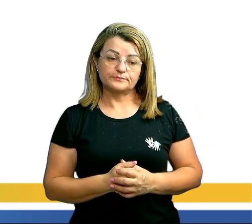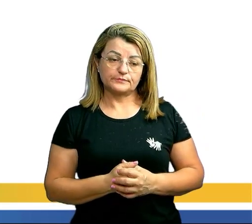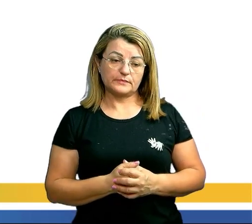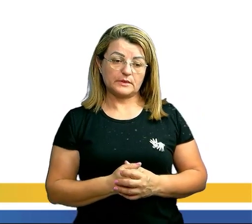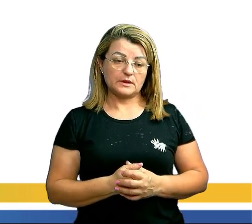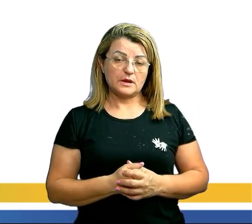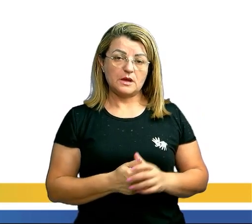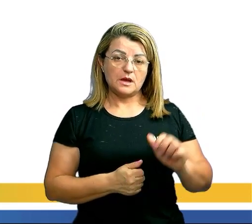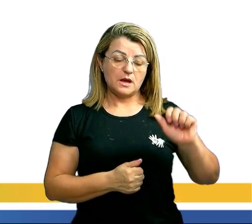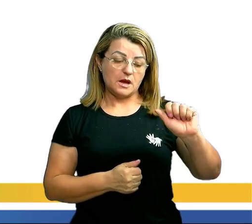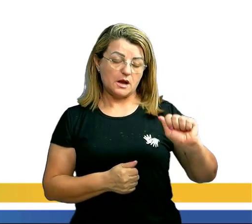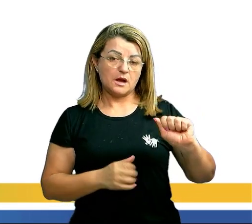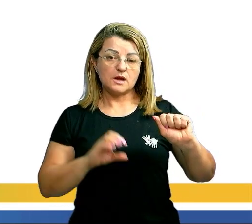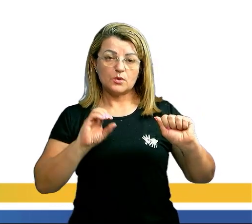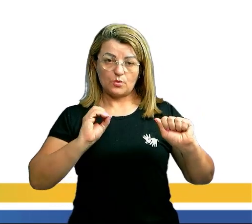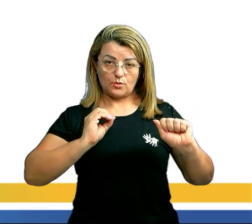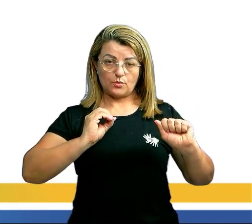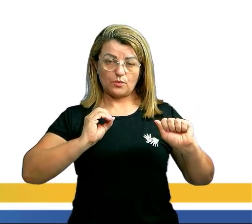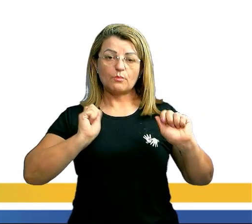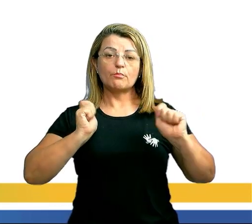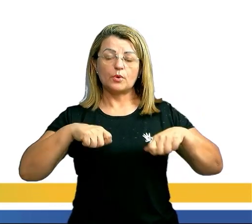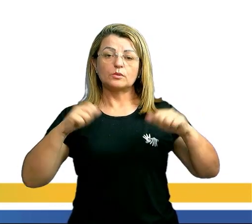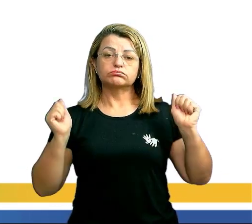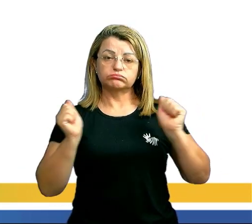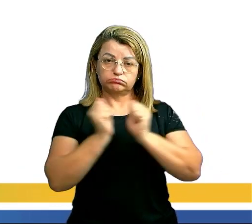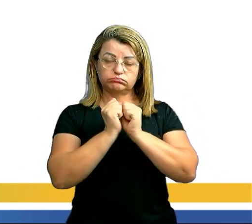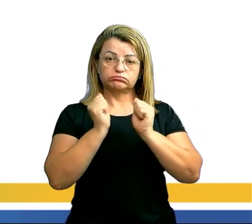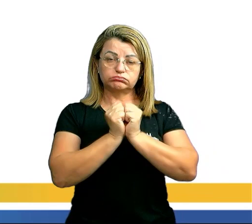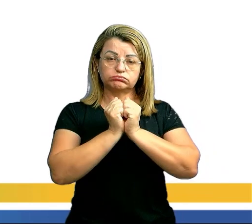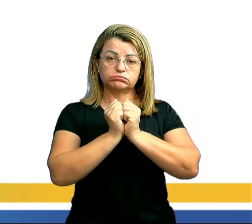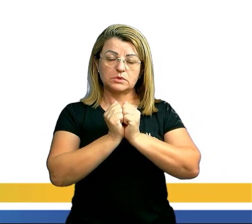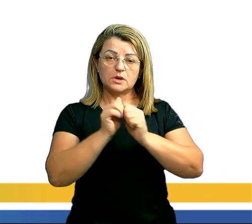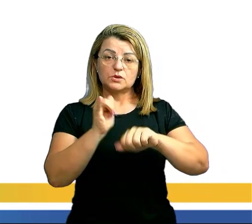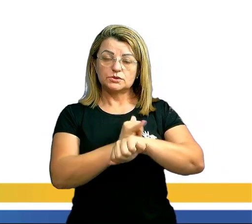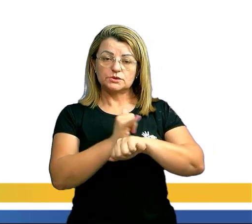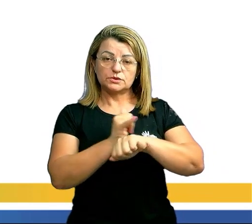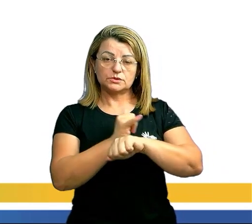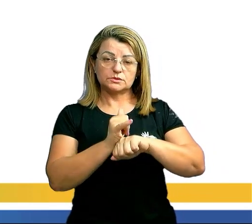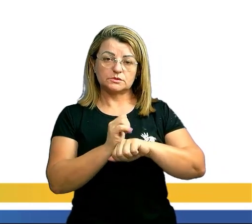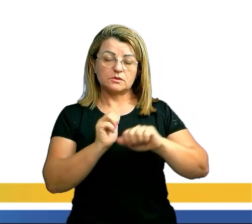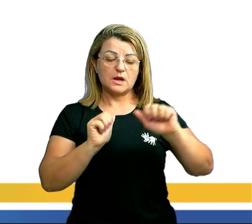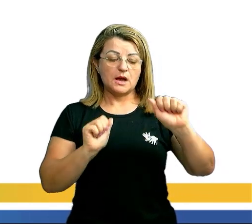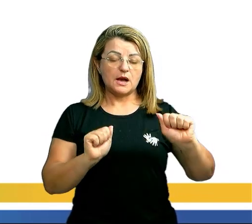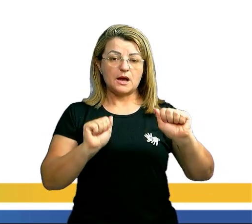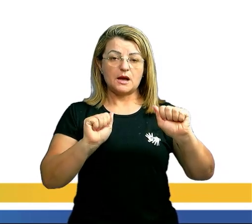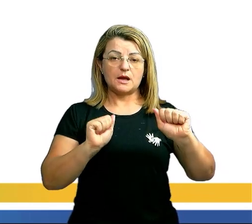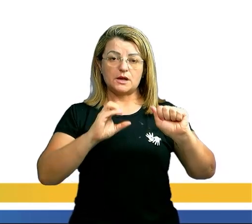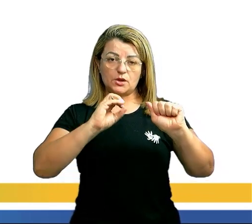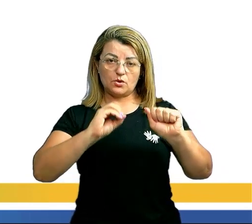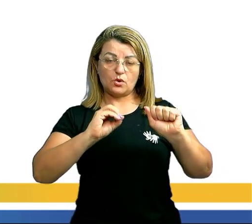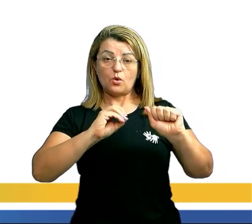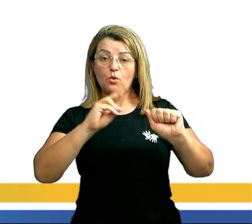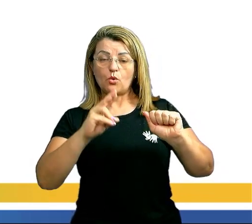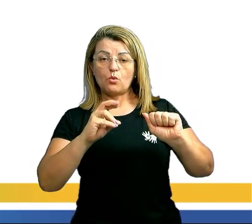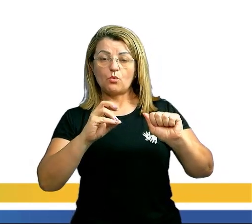As vogais A e O podem estar juntas de duas maneiras. Pode ser A e O ou O e A. Então, vai